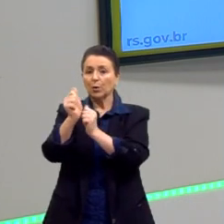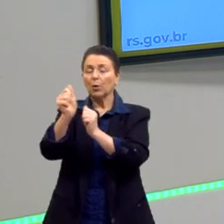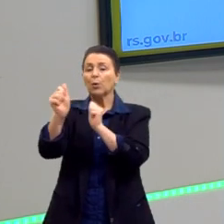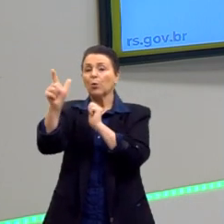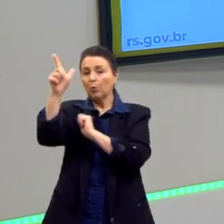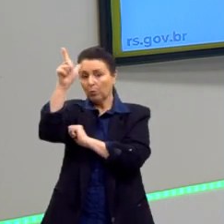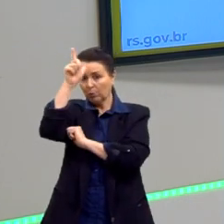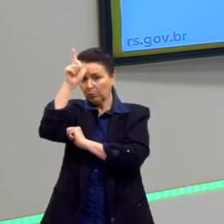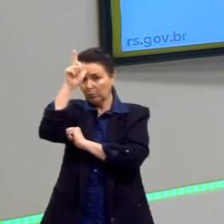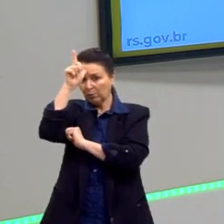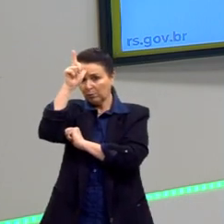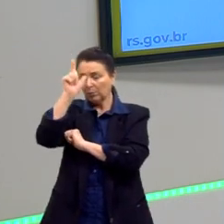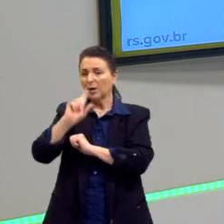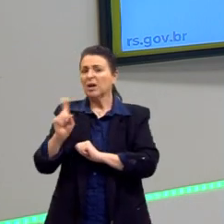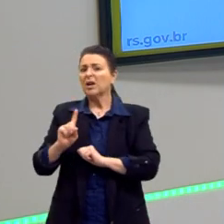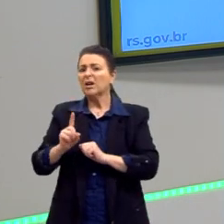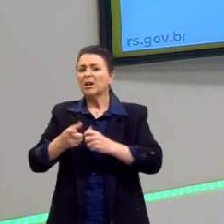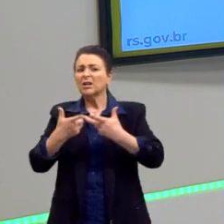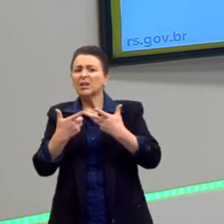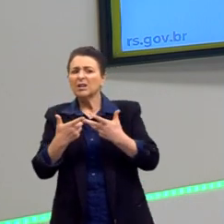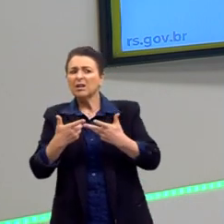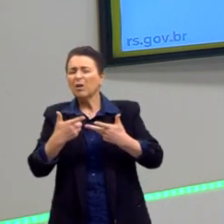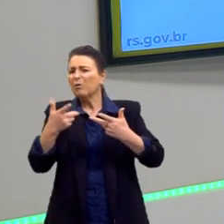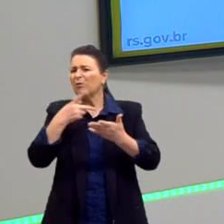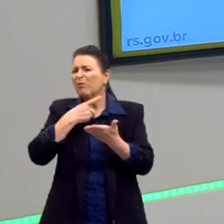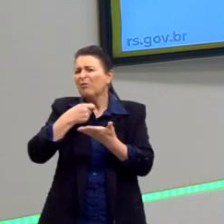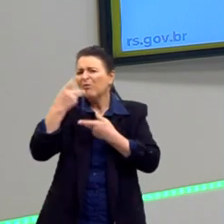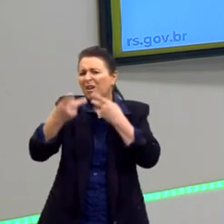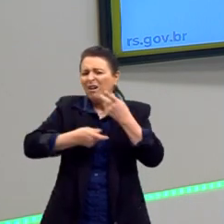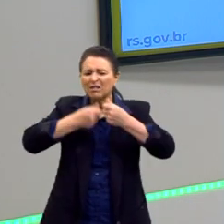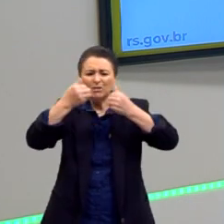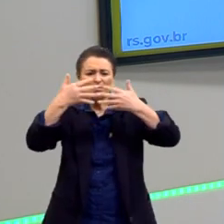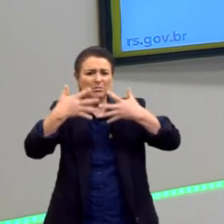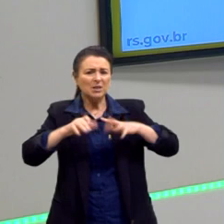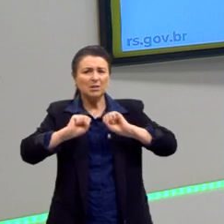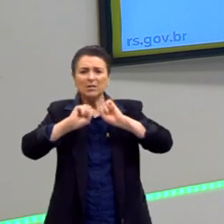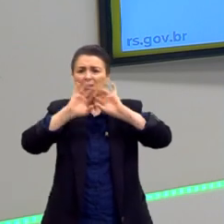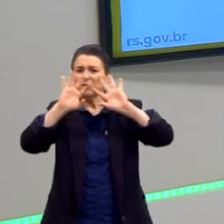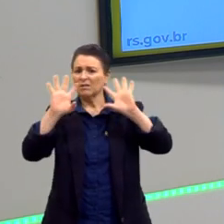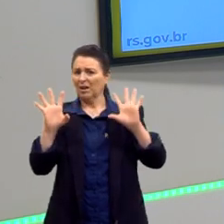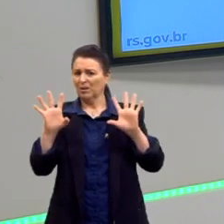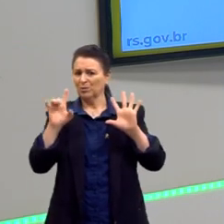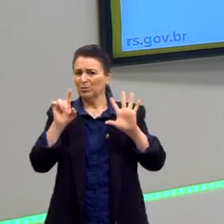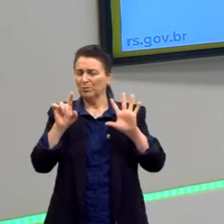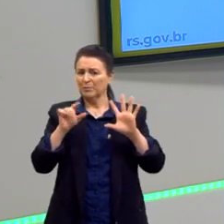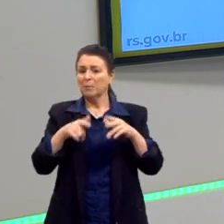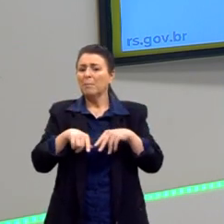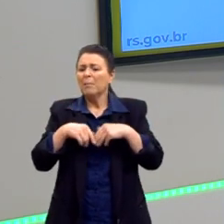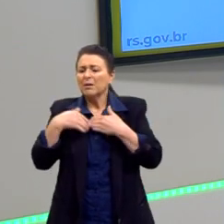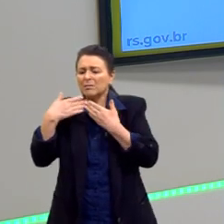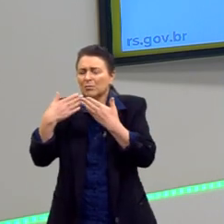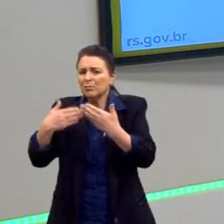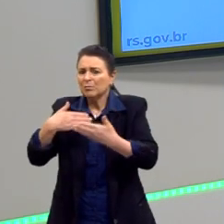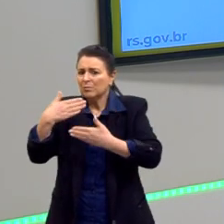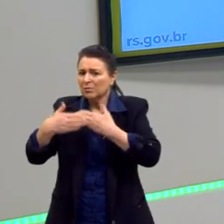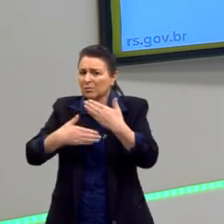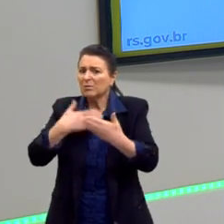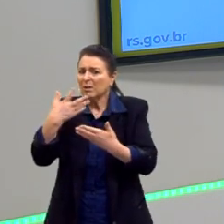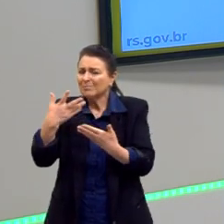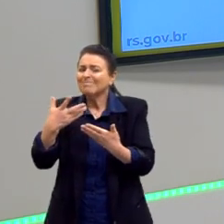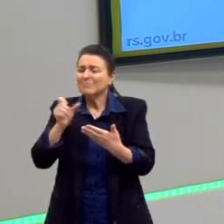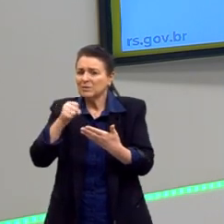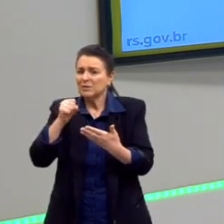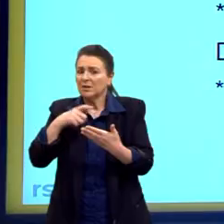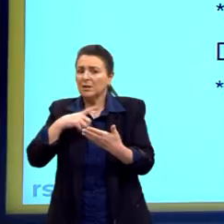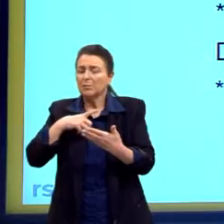muito nesse assunto do lucro, do juro, da usura, etc. Mas esse processo está em andamento. E aí vai ter um